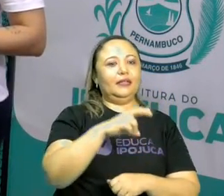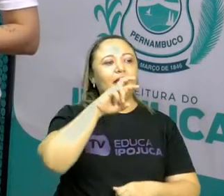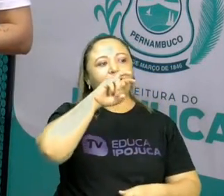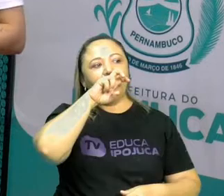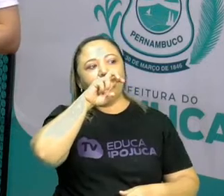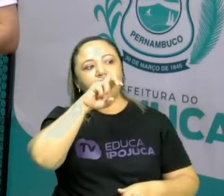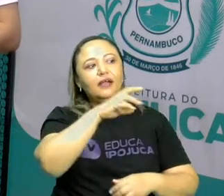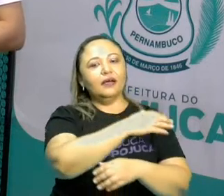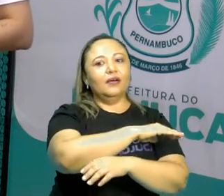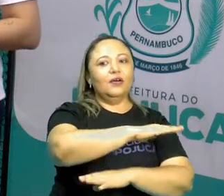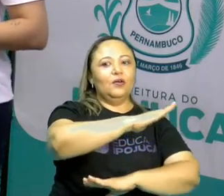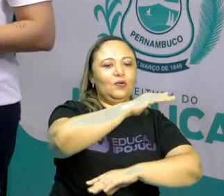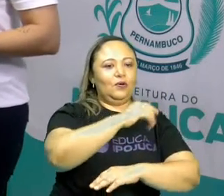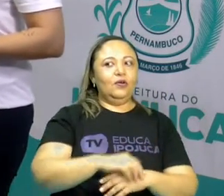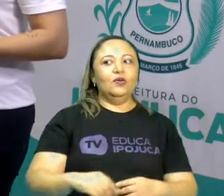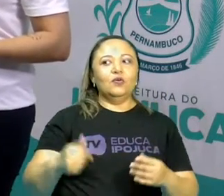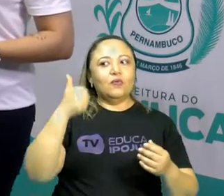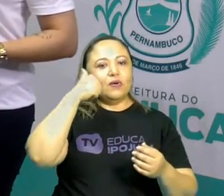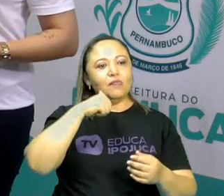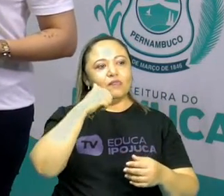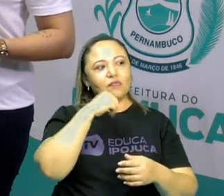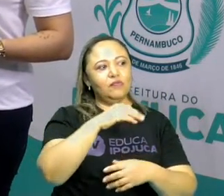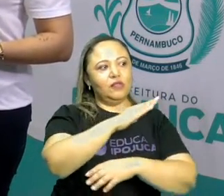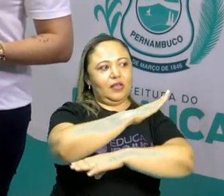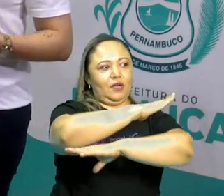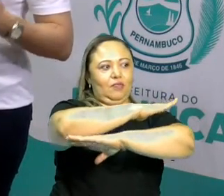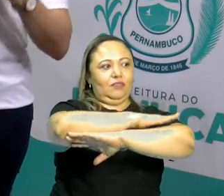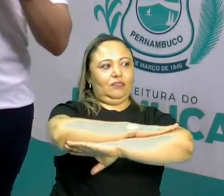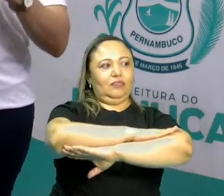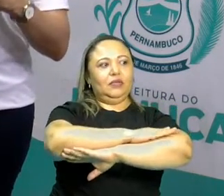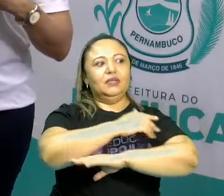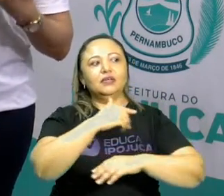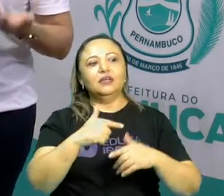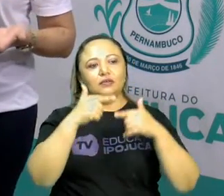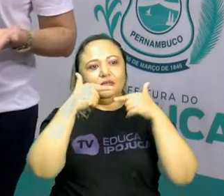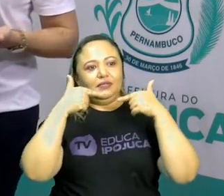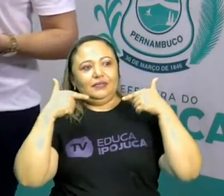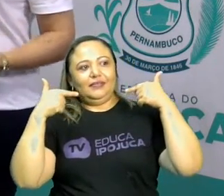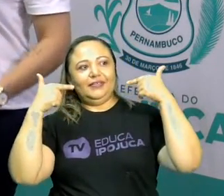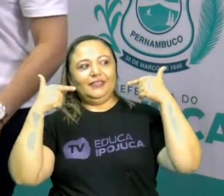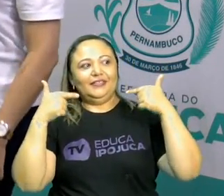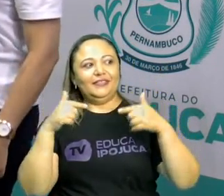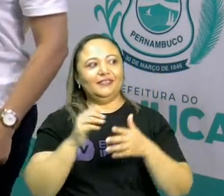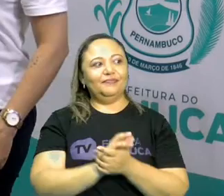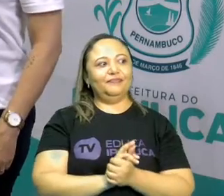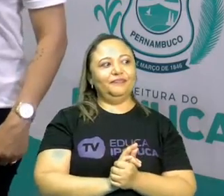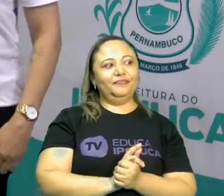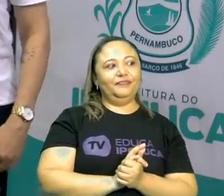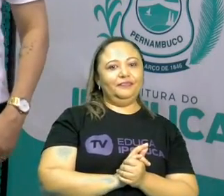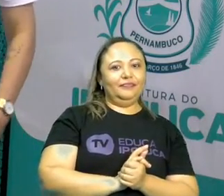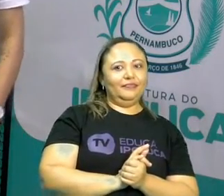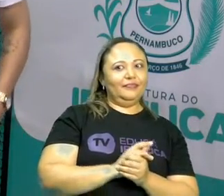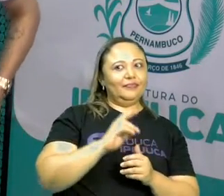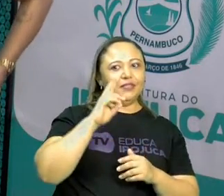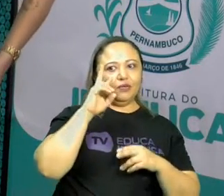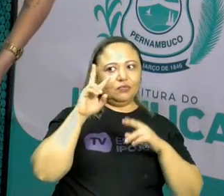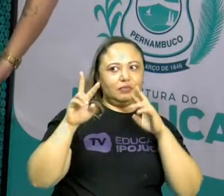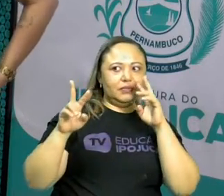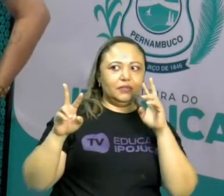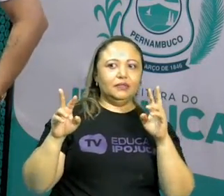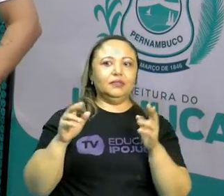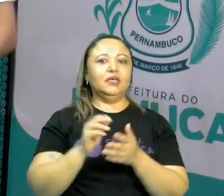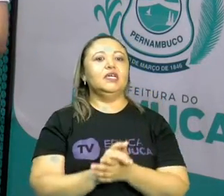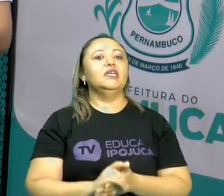Mônica. O gesto, o sorriso, a imagem, a Mônica e a dentuça, não é? Então, a isso também nós